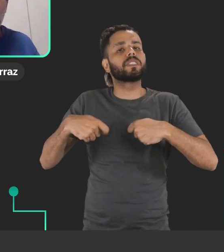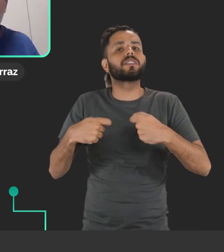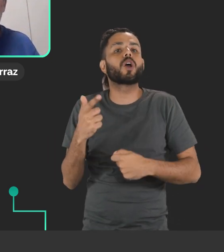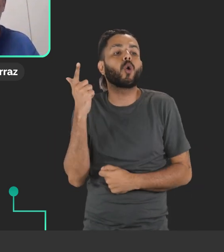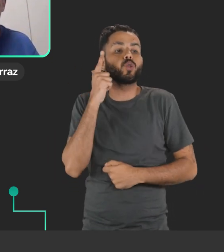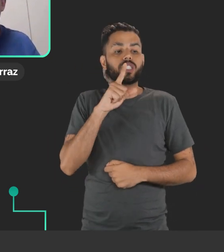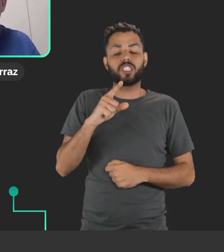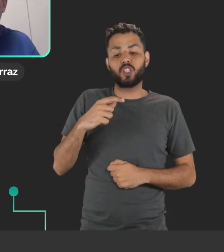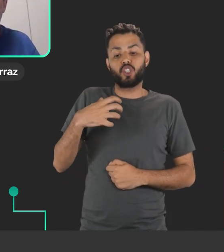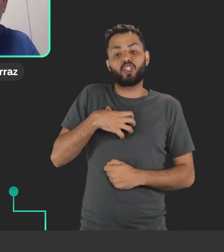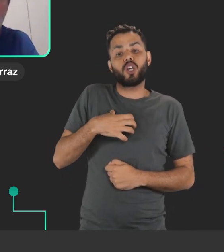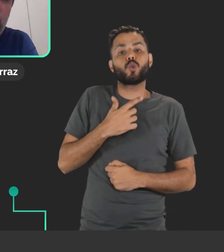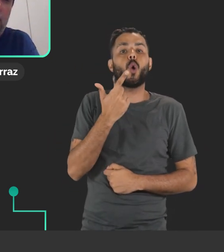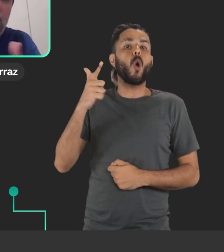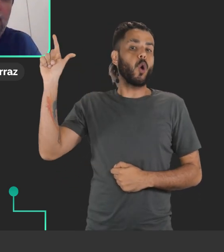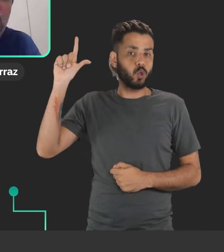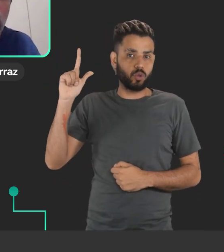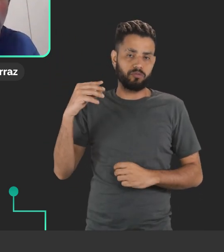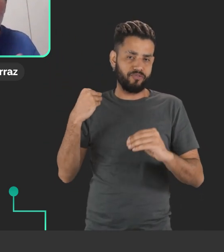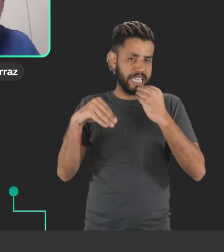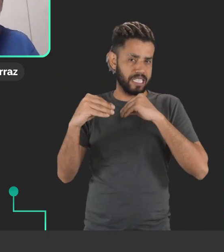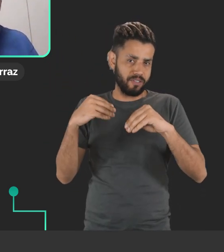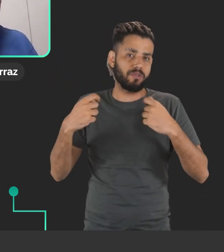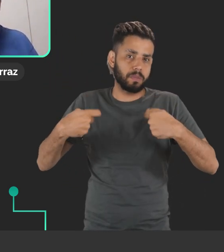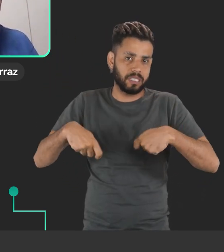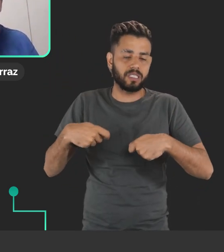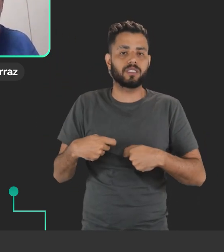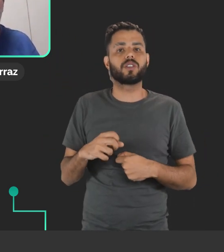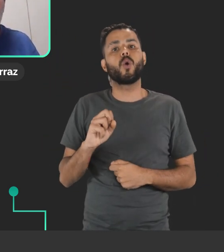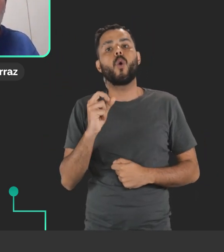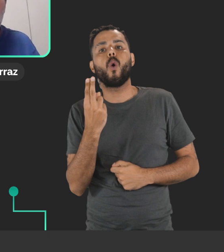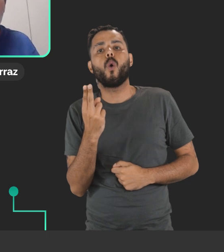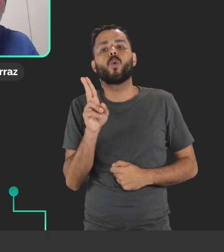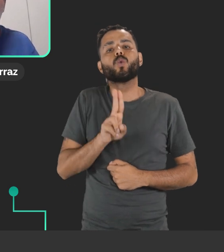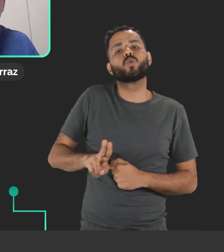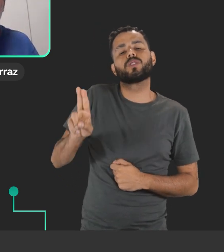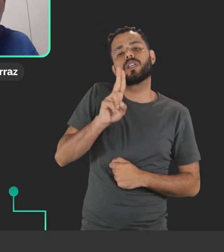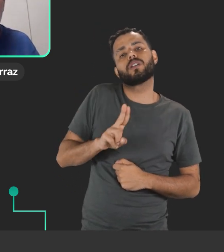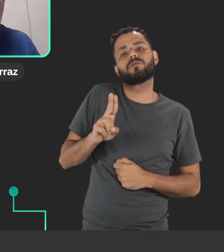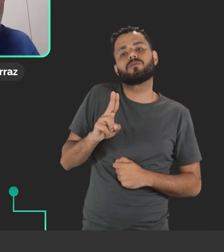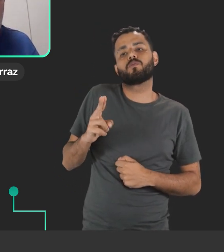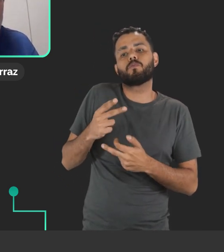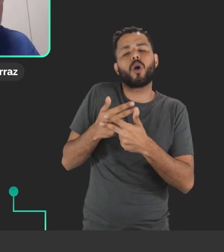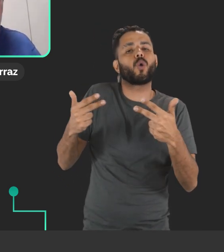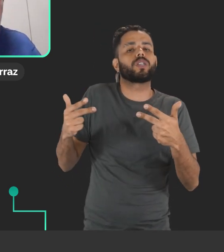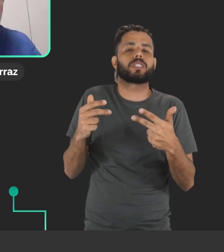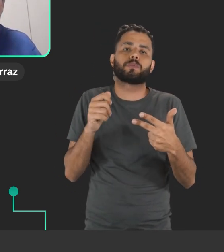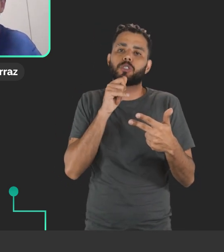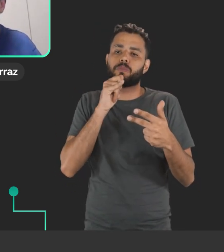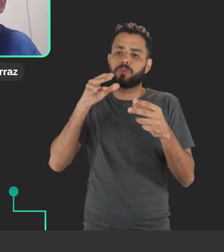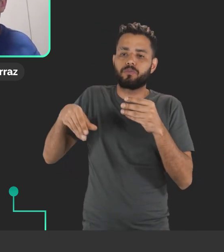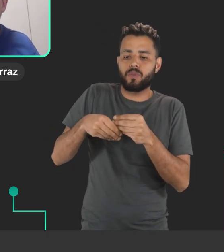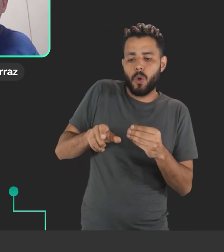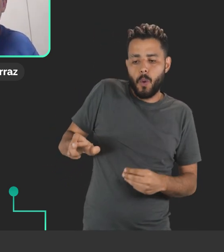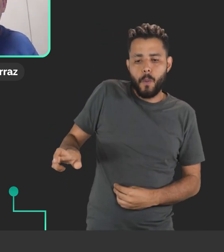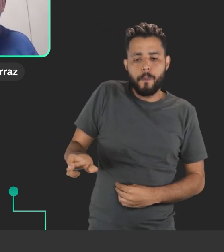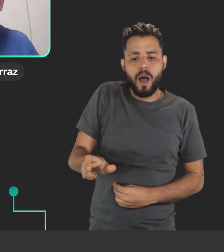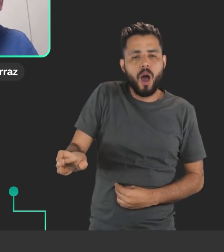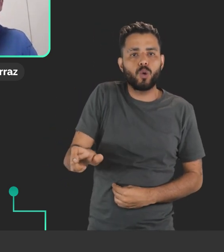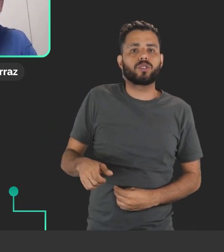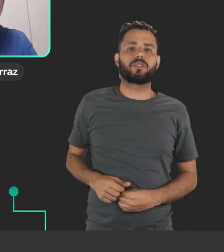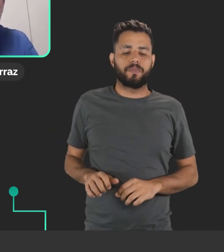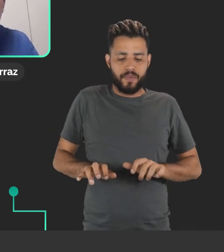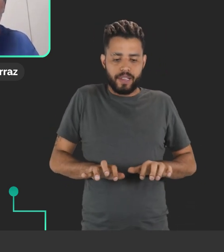fazer de uma outra forma, talvez sentado, ou então até utilizando um dispositivo independente conectado. Por exemplo, um mouse,